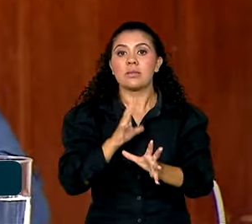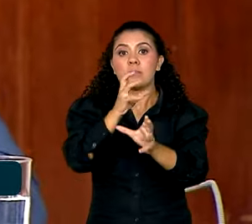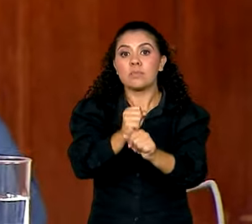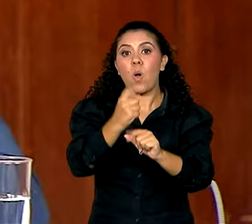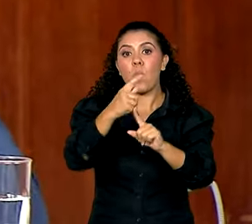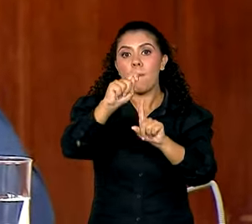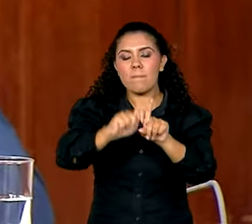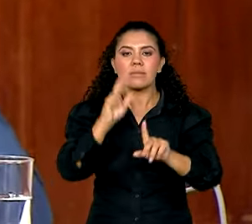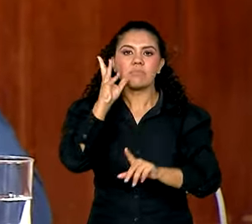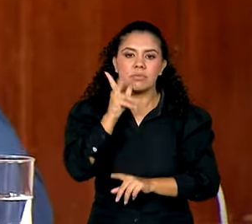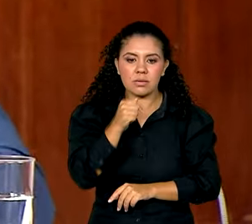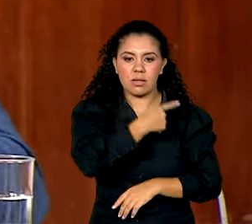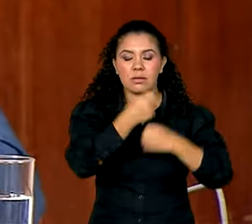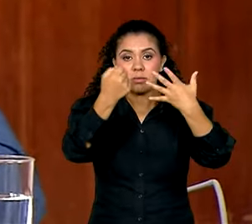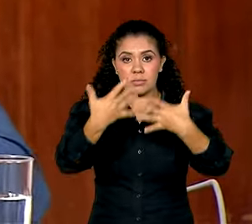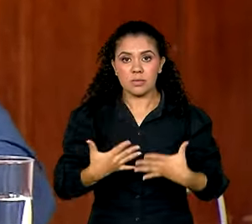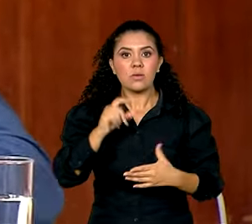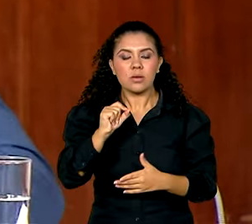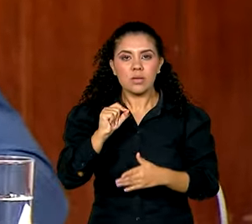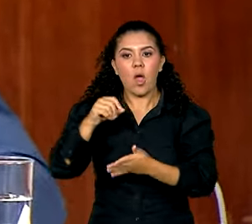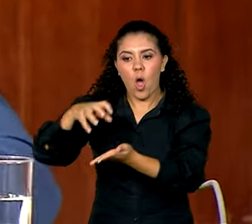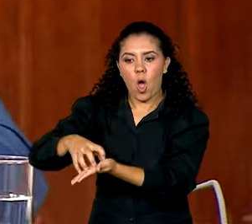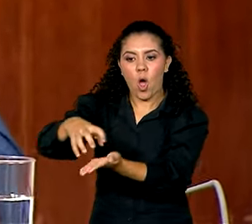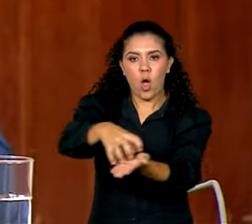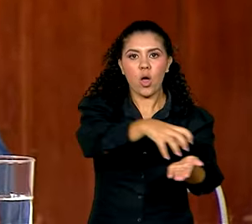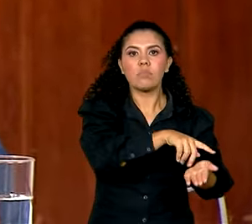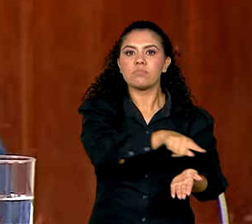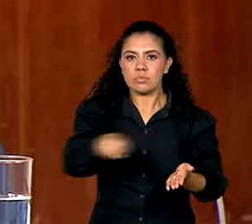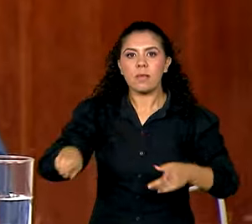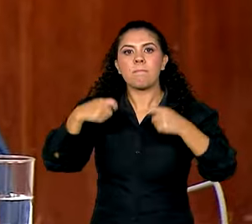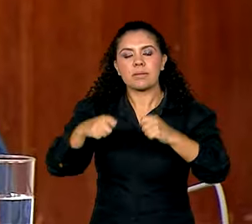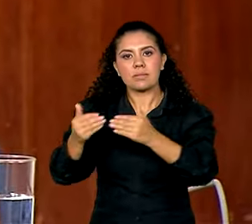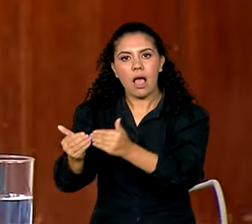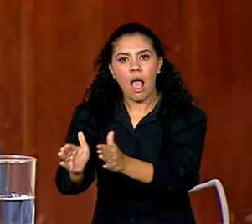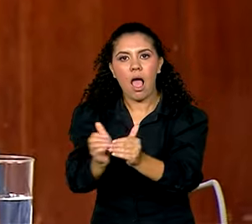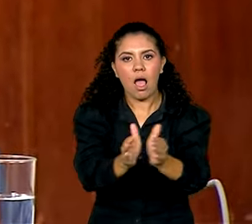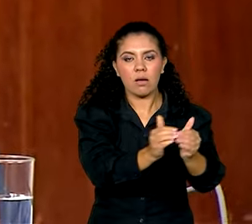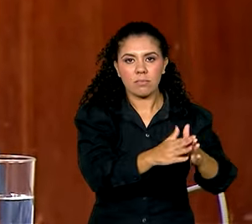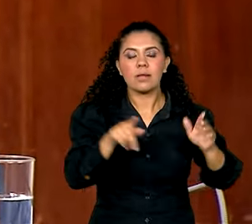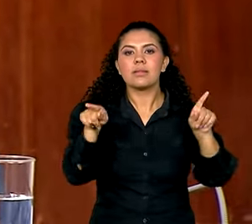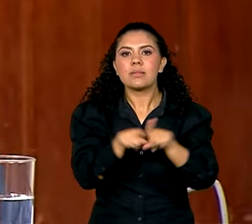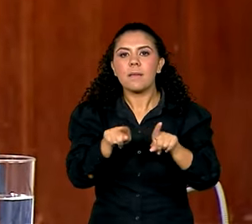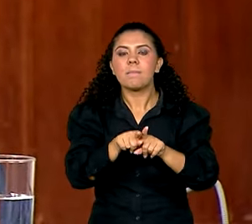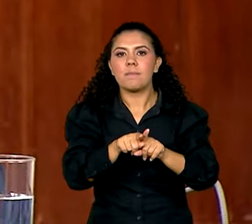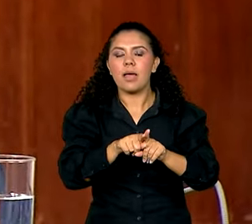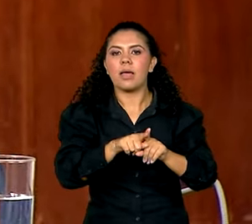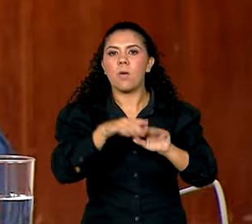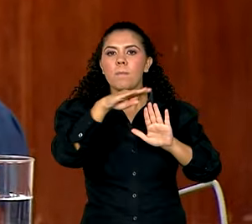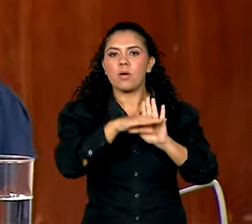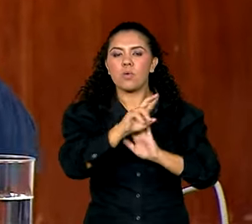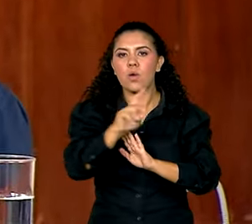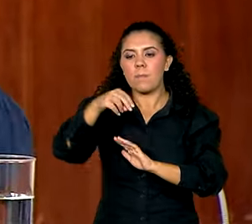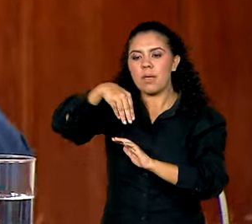onde as coisas têm que acontecer. As agências têm que ser abertas. O meu INSS, que recebe 70 milhões de acessos por mês,